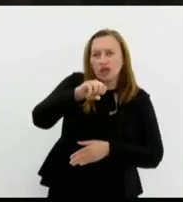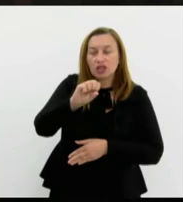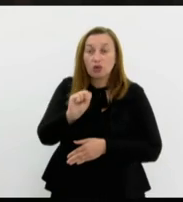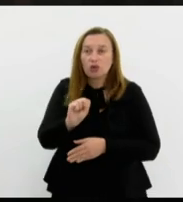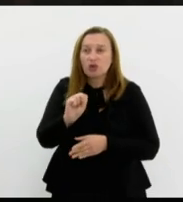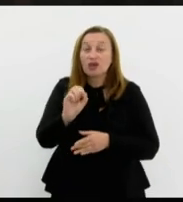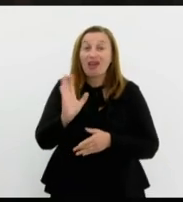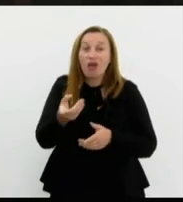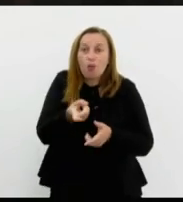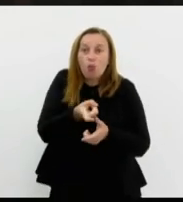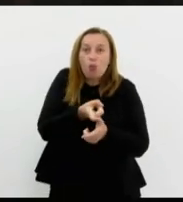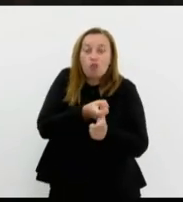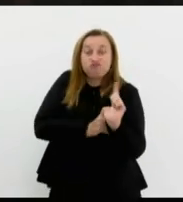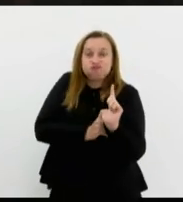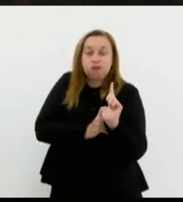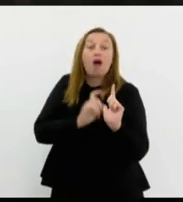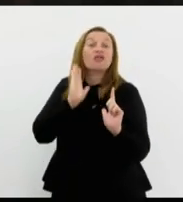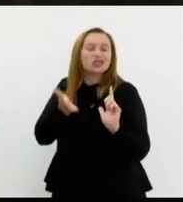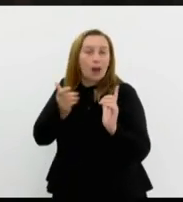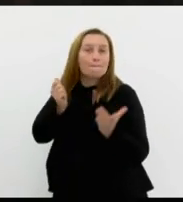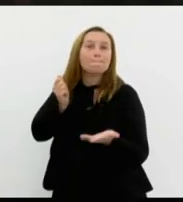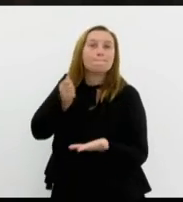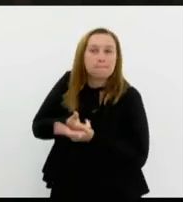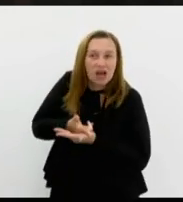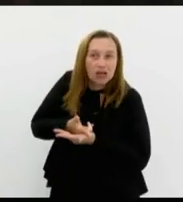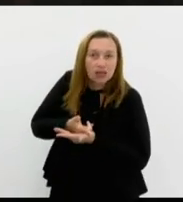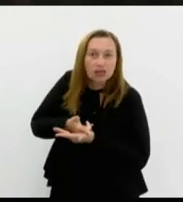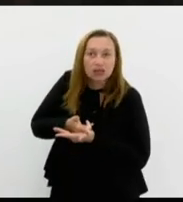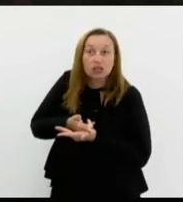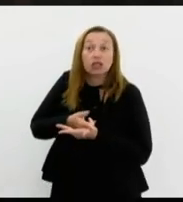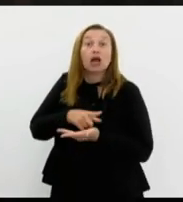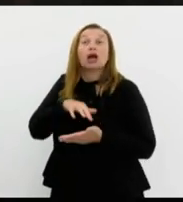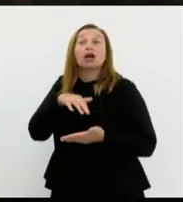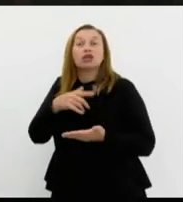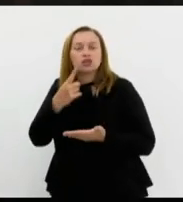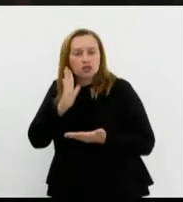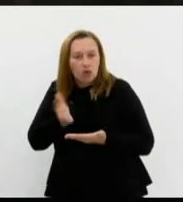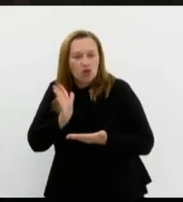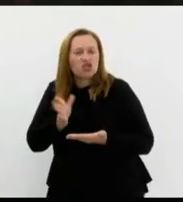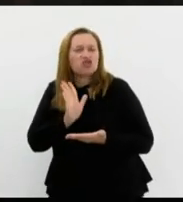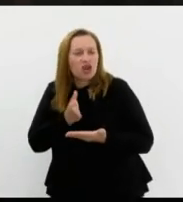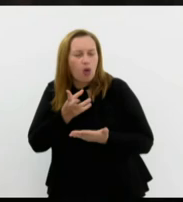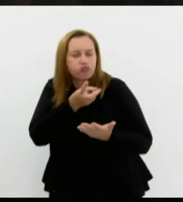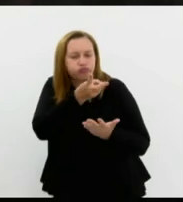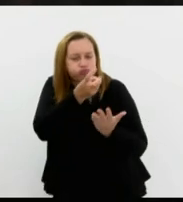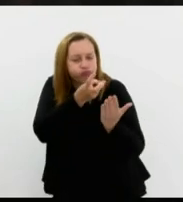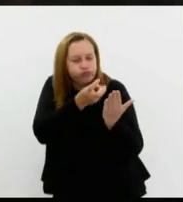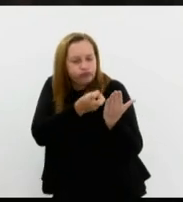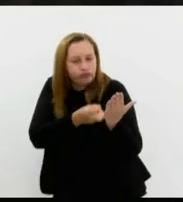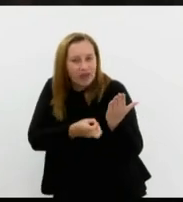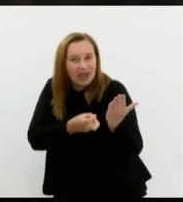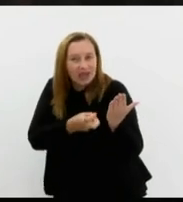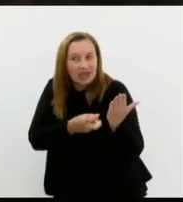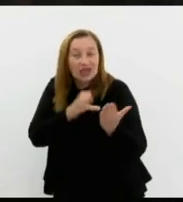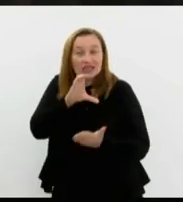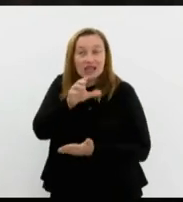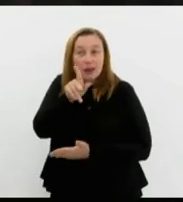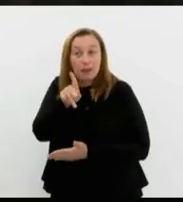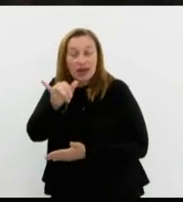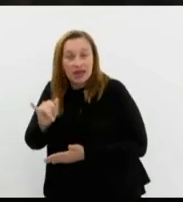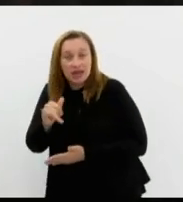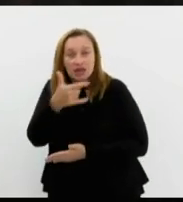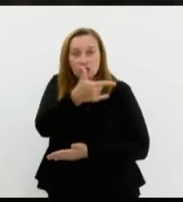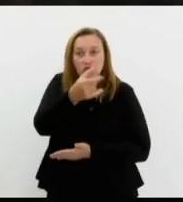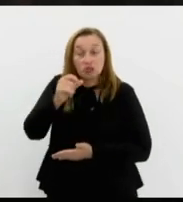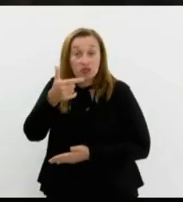que já foi paga. E isso nós levantamos detalhadamente na CPI de 2022,